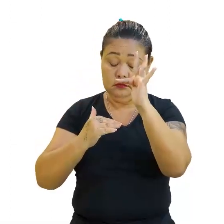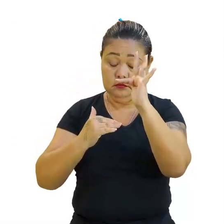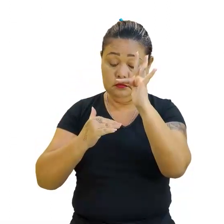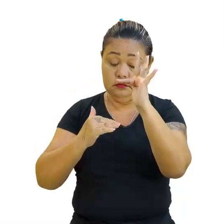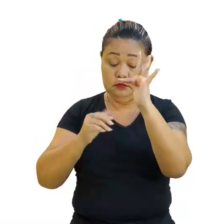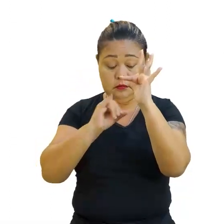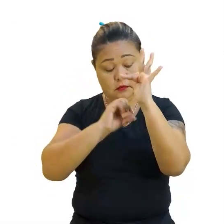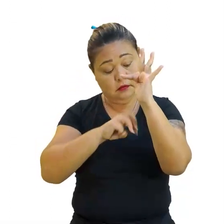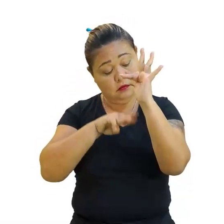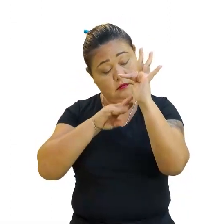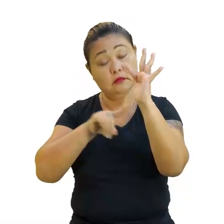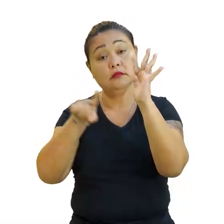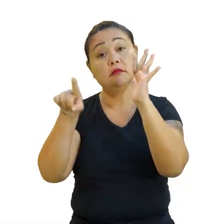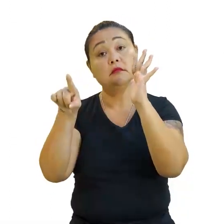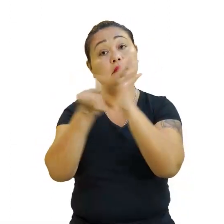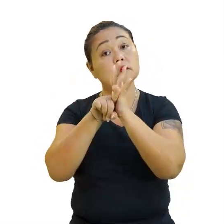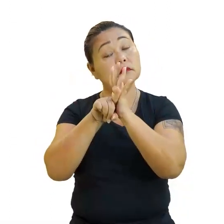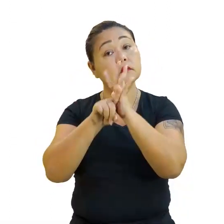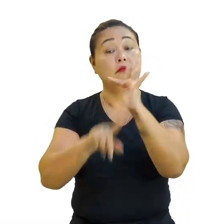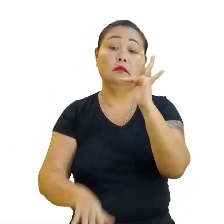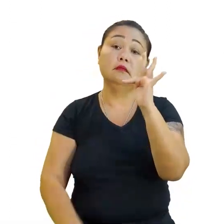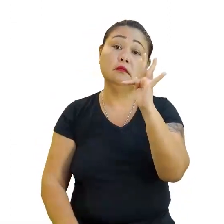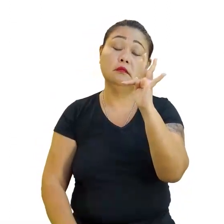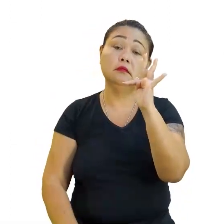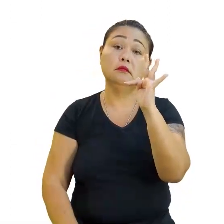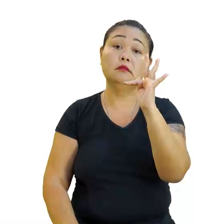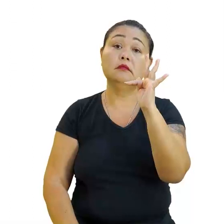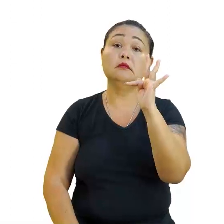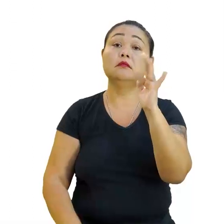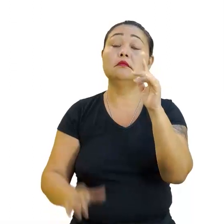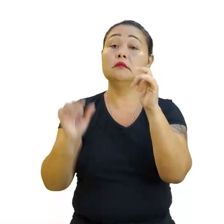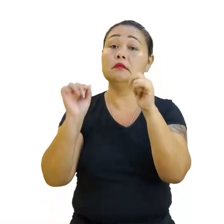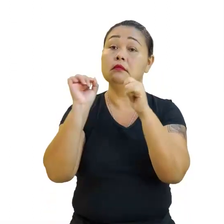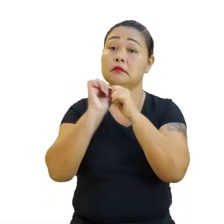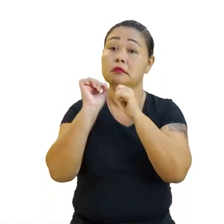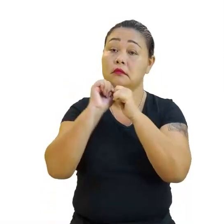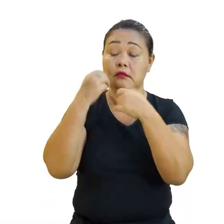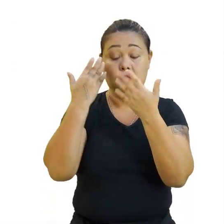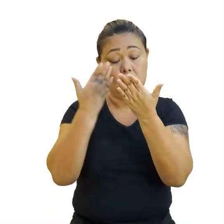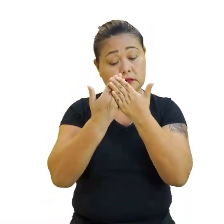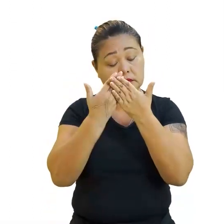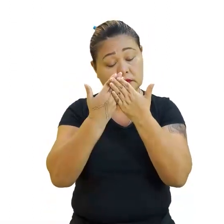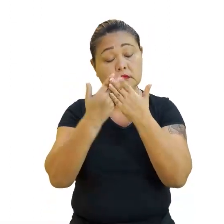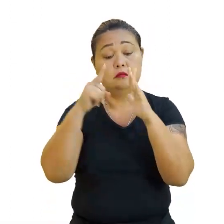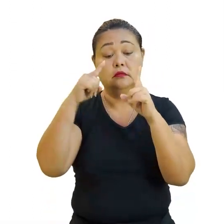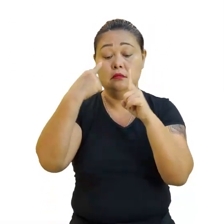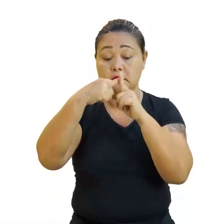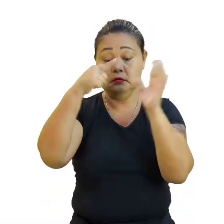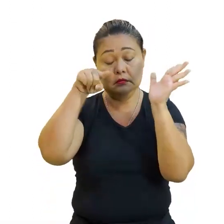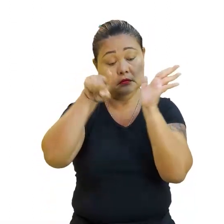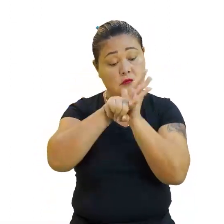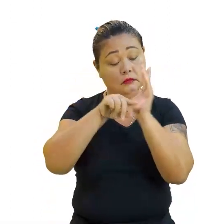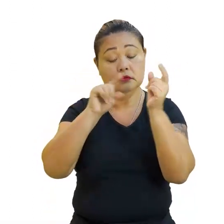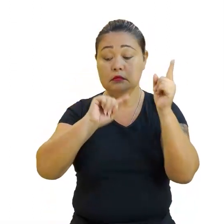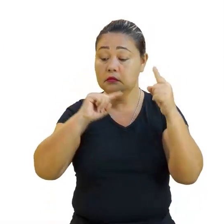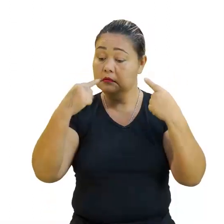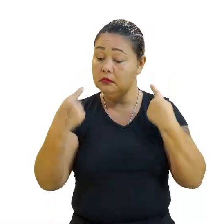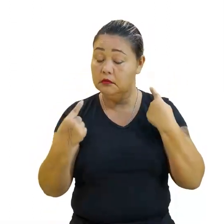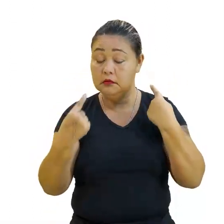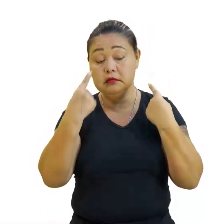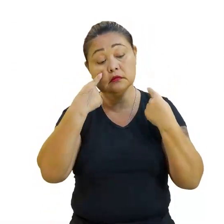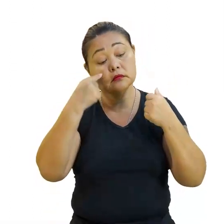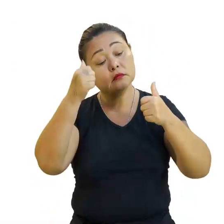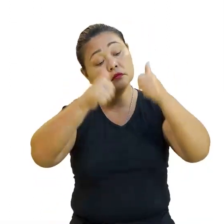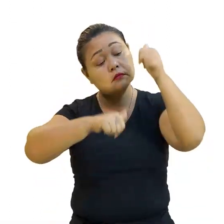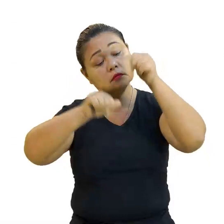imagens negativas. Então, fazer o estudo dos sinais é analisarmos a imagem